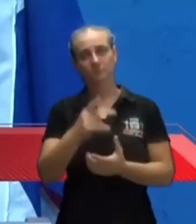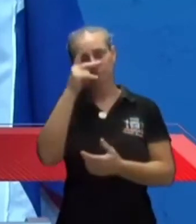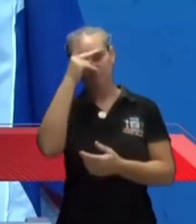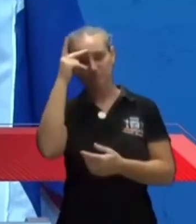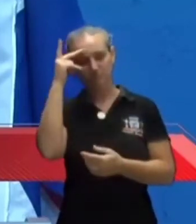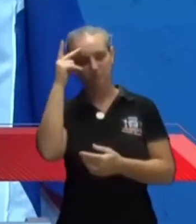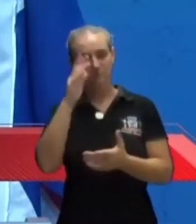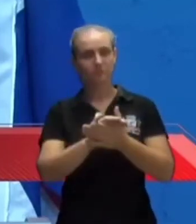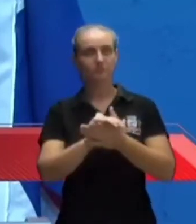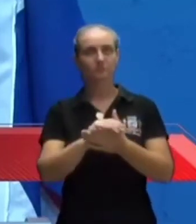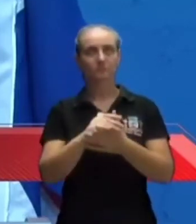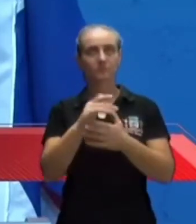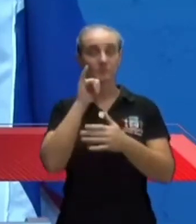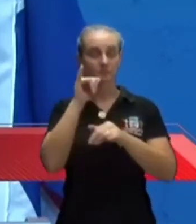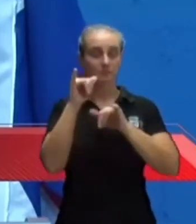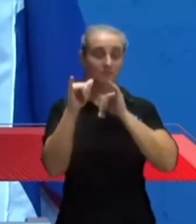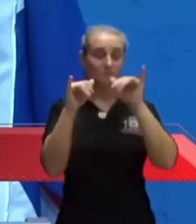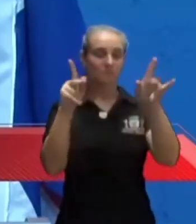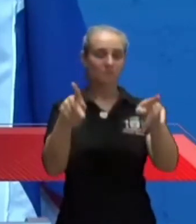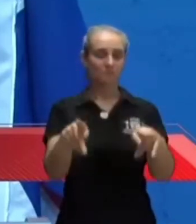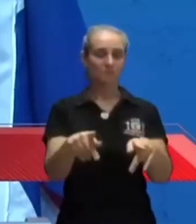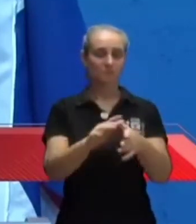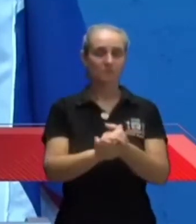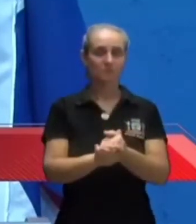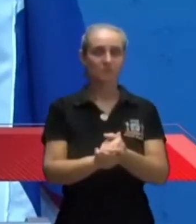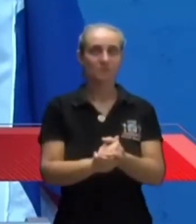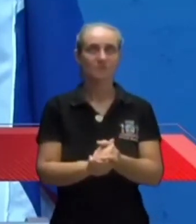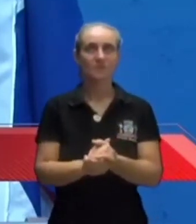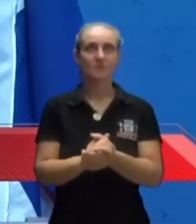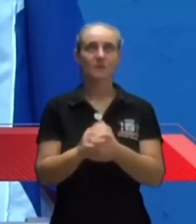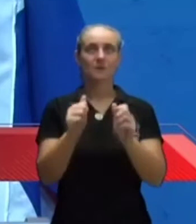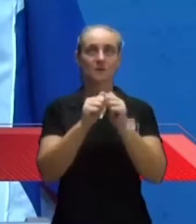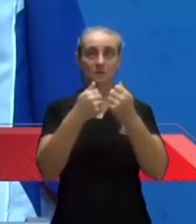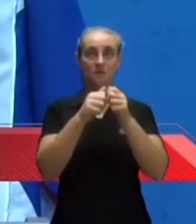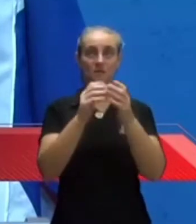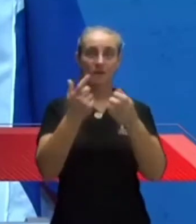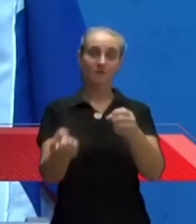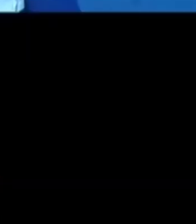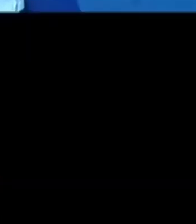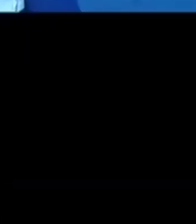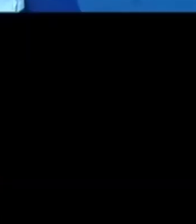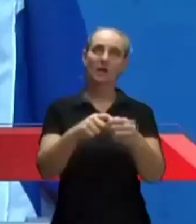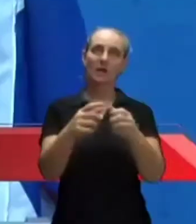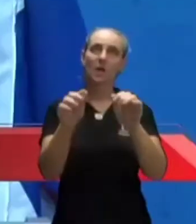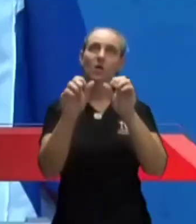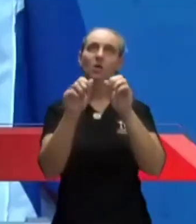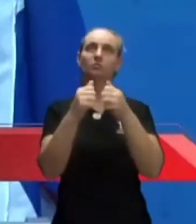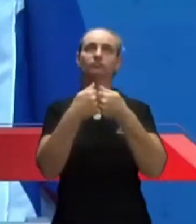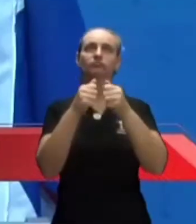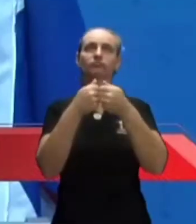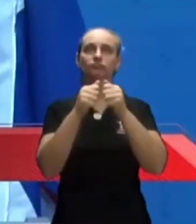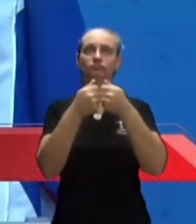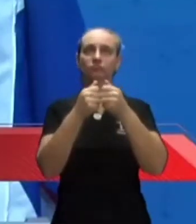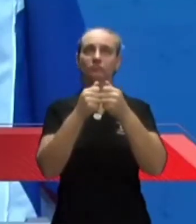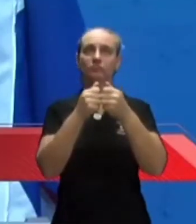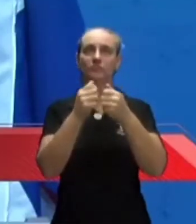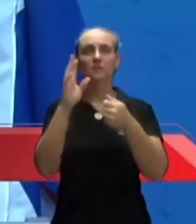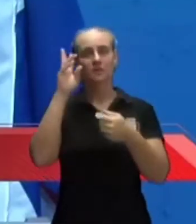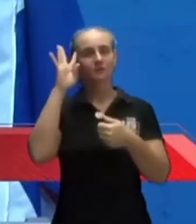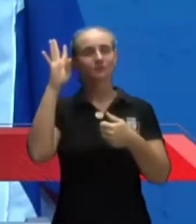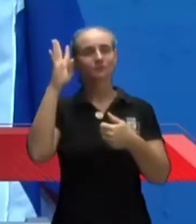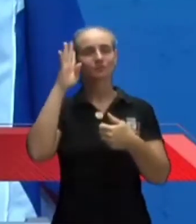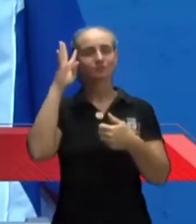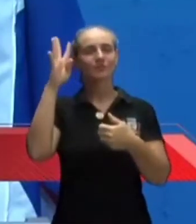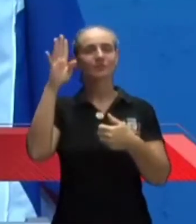Gostei de estar informando à população, primeiramente, que o transporte coletivo vai estar voltando novamente. O tão sonhado transporte